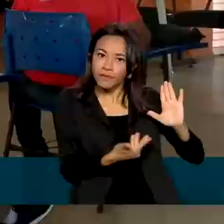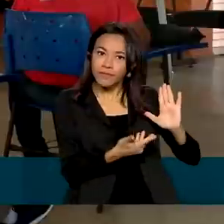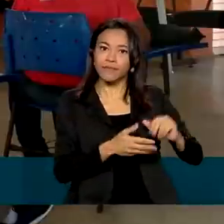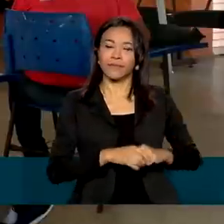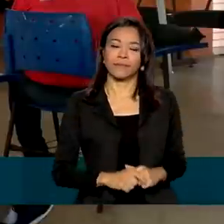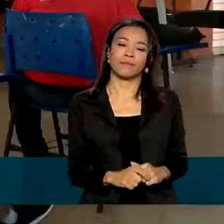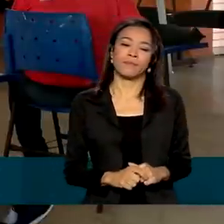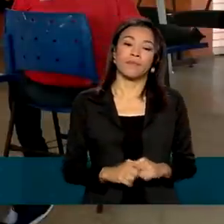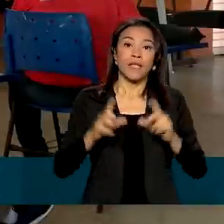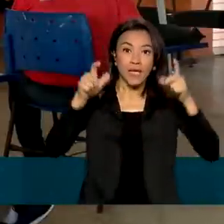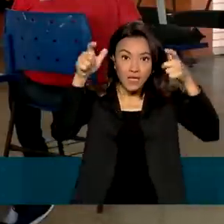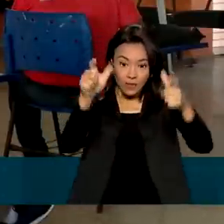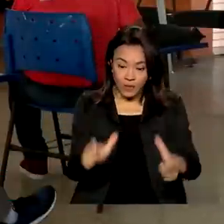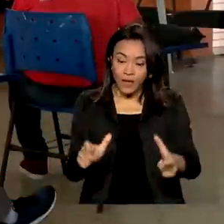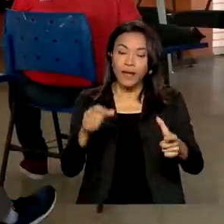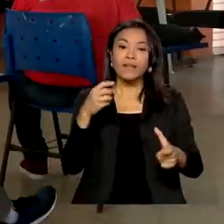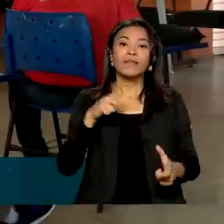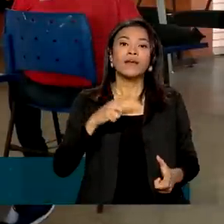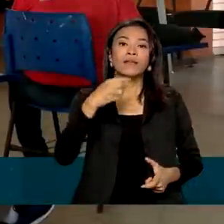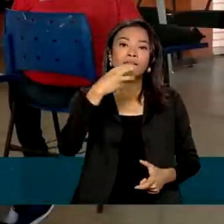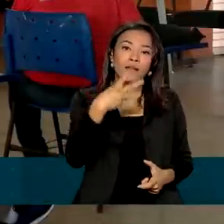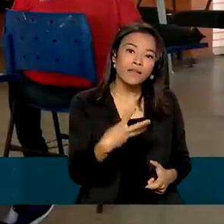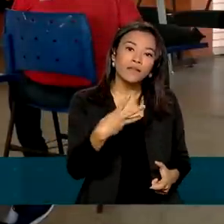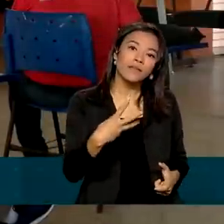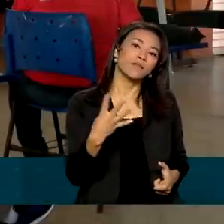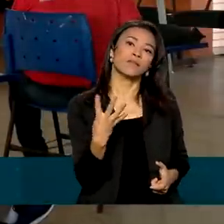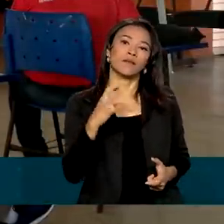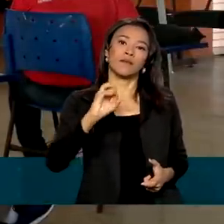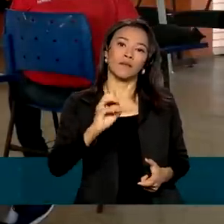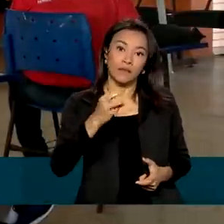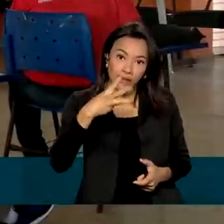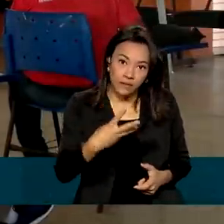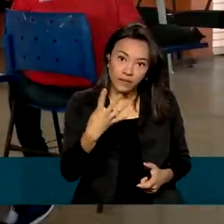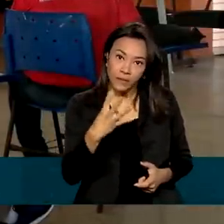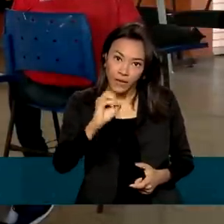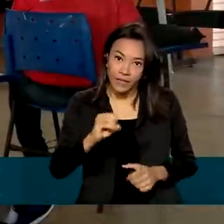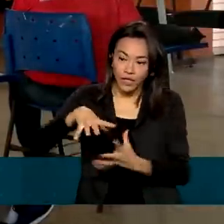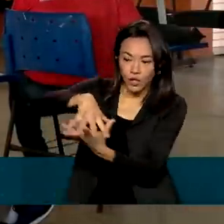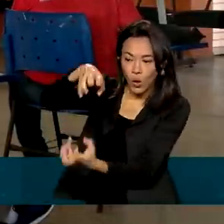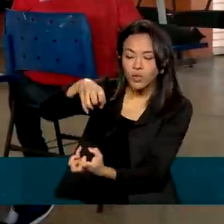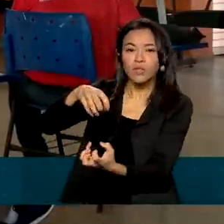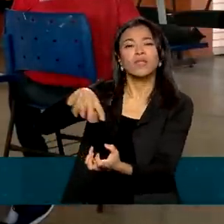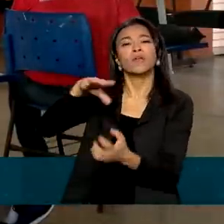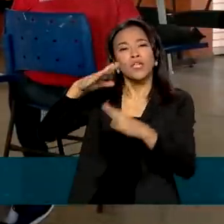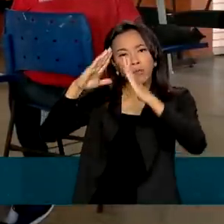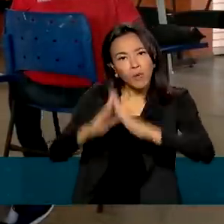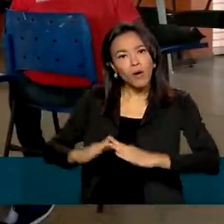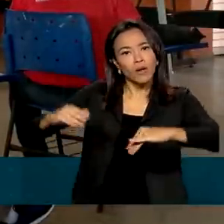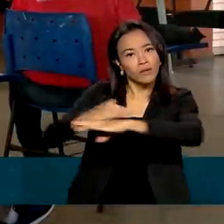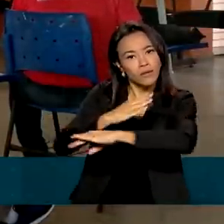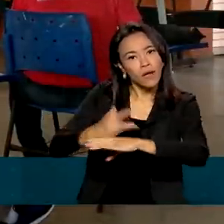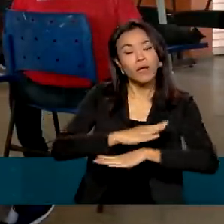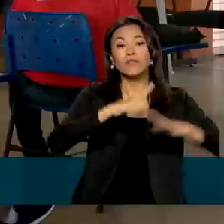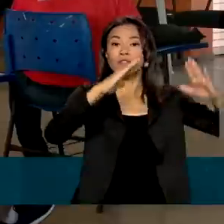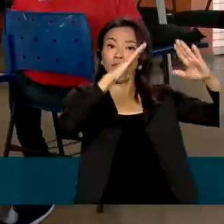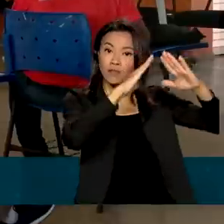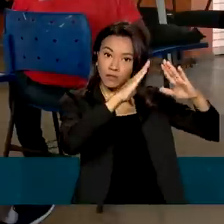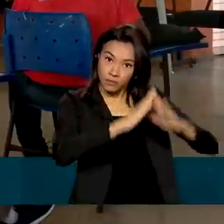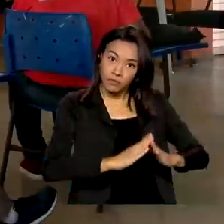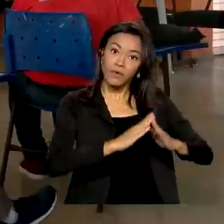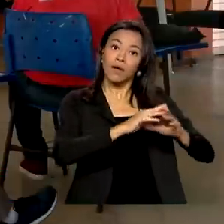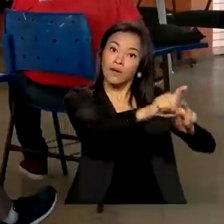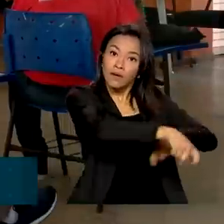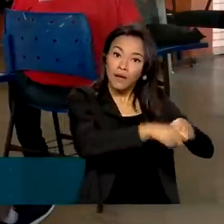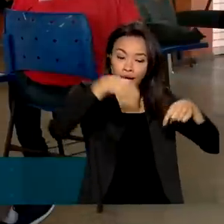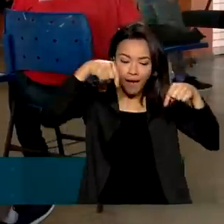O Centro tem hoje 340 idosos e inscritos, tanto da zona rural como na área urbana. Aqui, eles aprendem